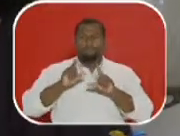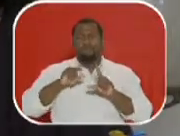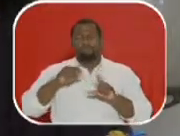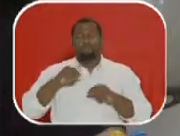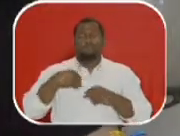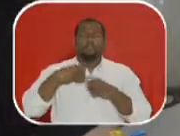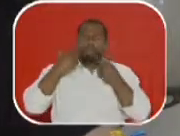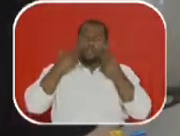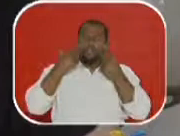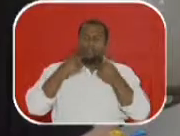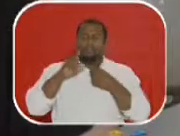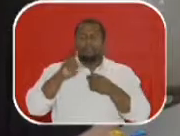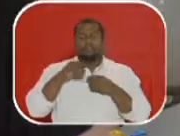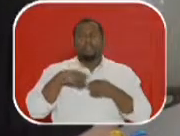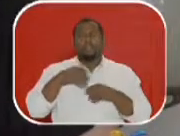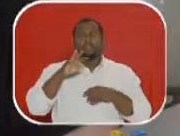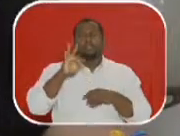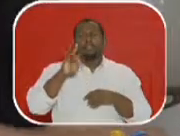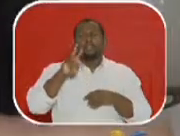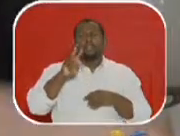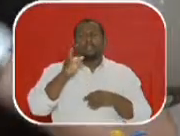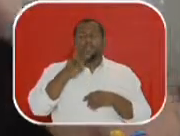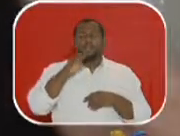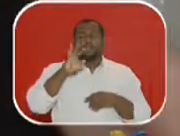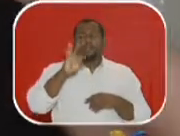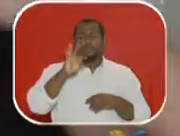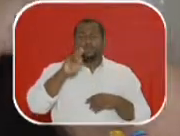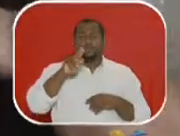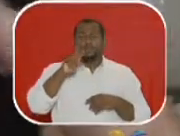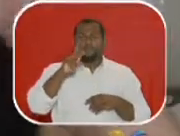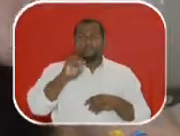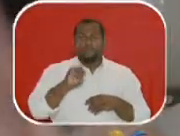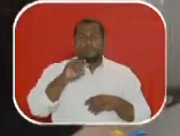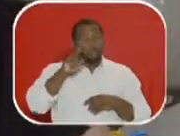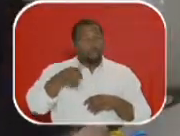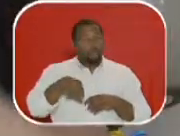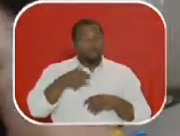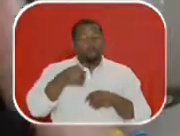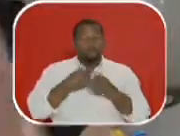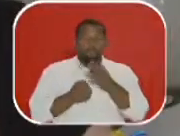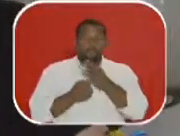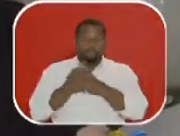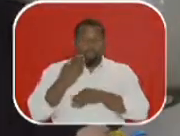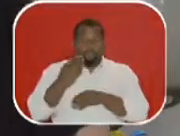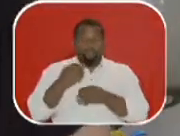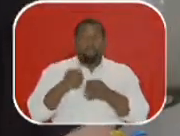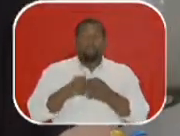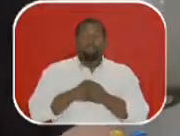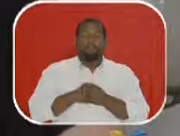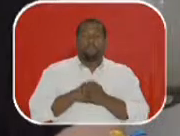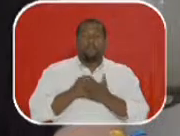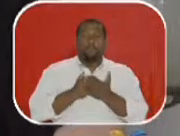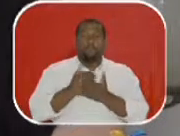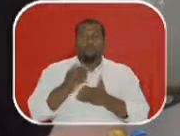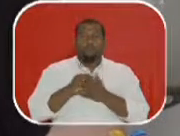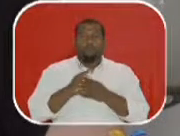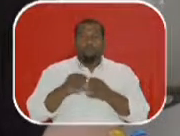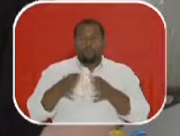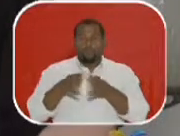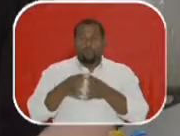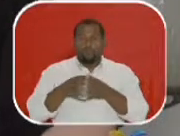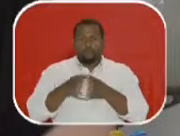teleteatros, da TV Tupi, né? Que foi precursor, né? Nesse caso,